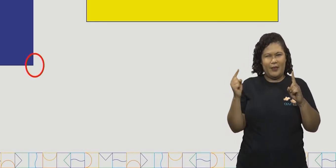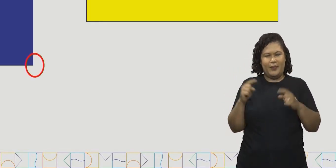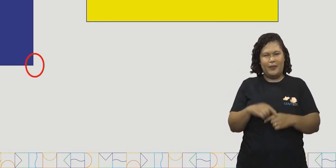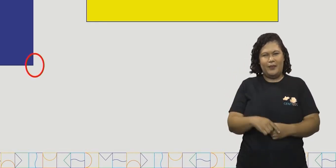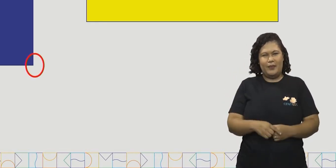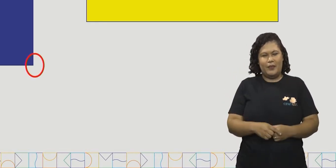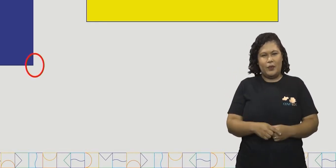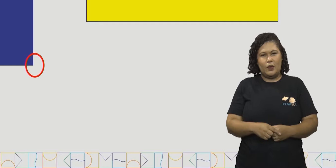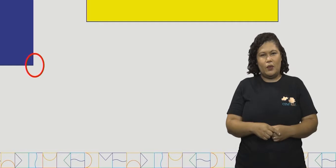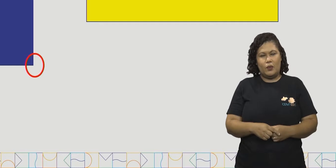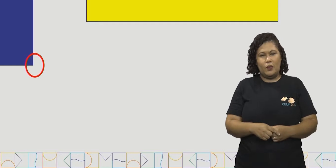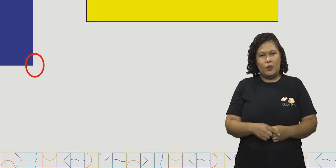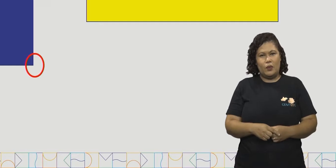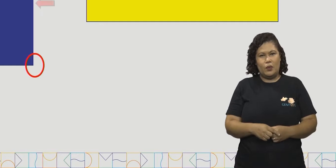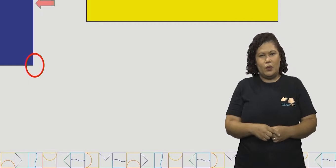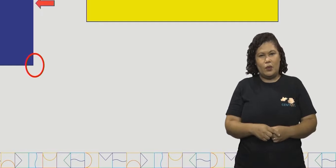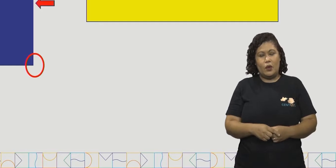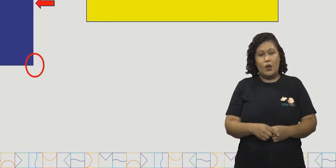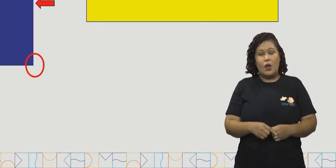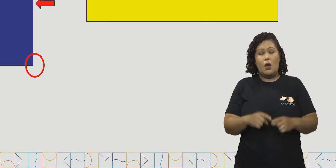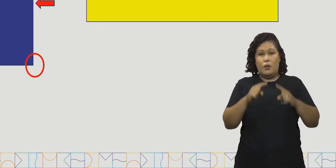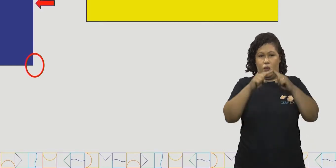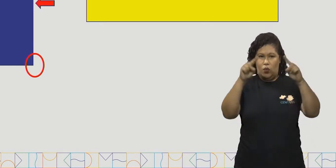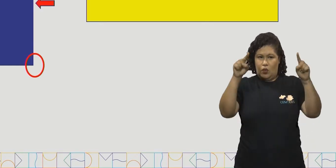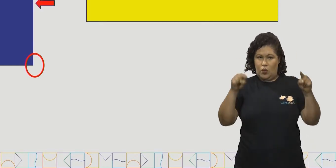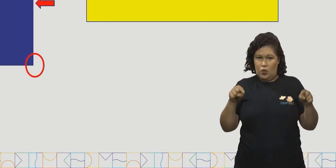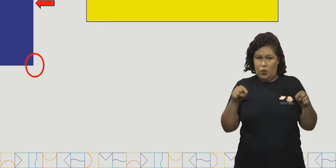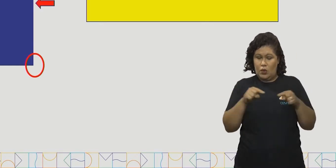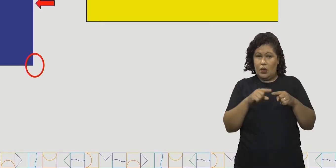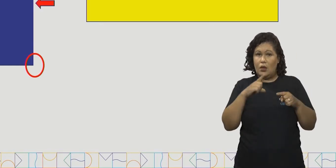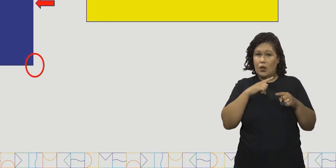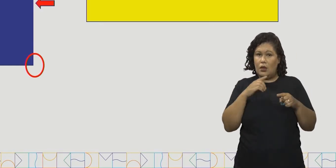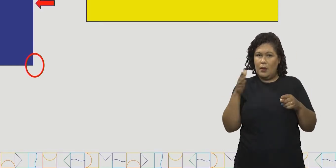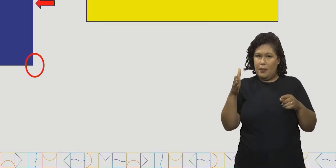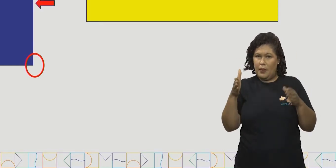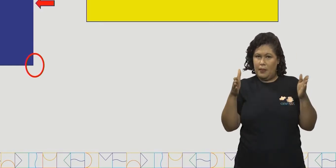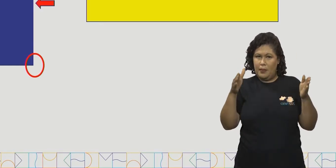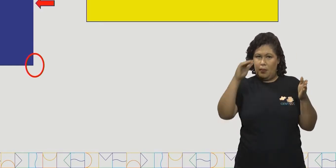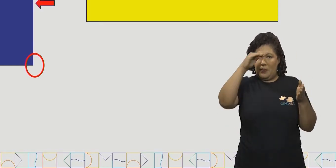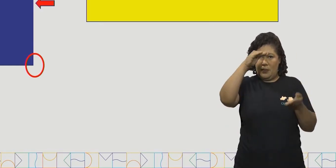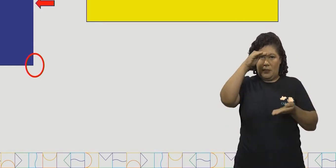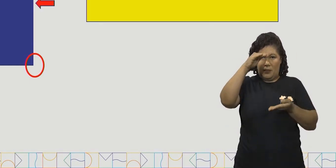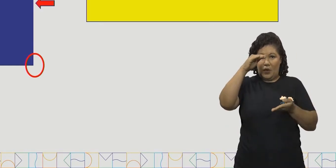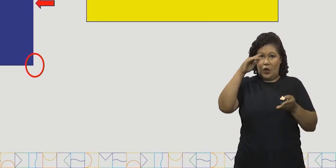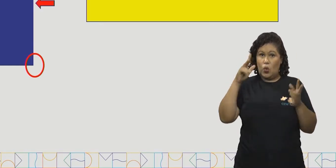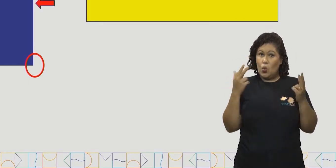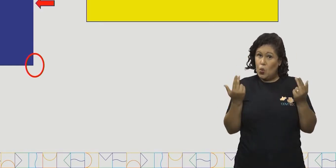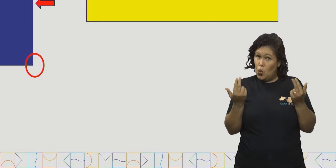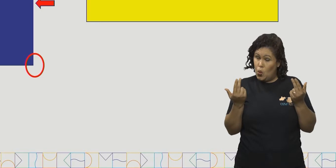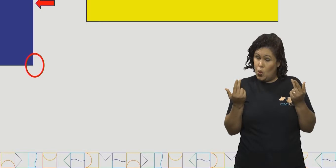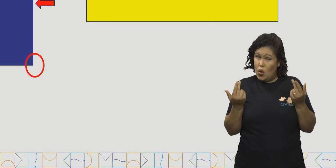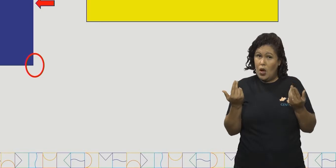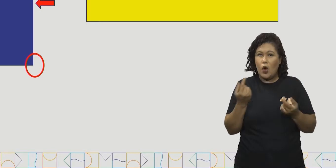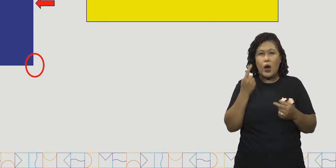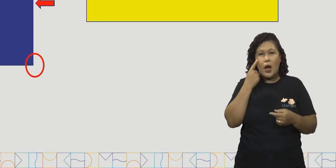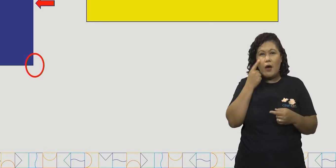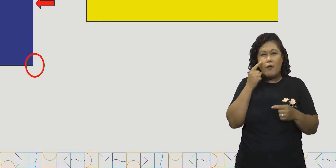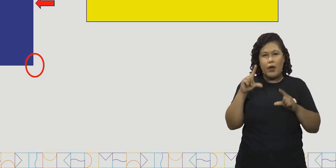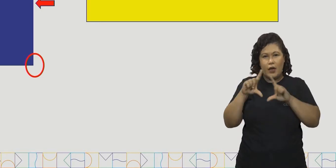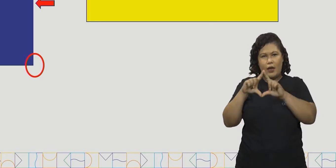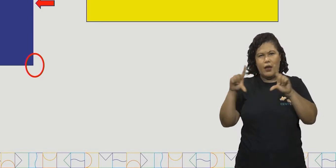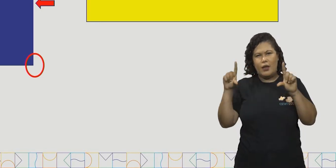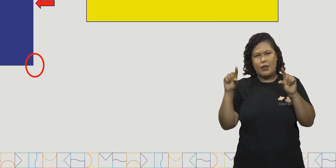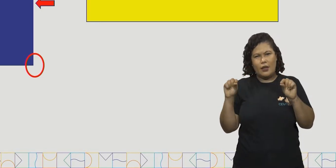E o quadrado também tem quatro lados, todos iguais. Agora, temos o retângulo,